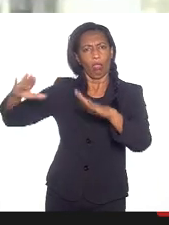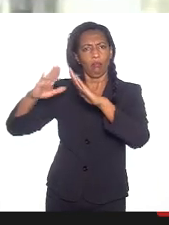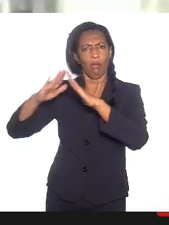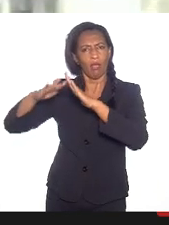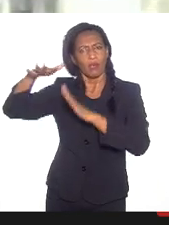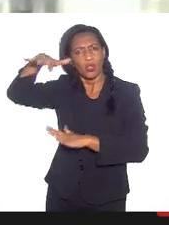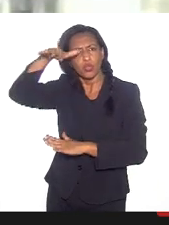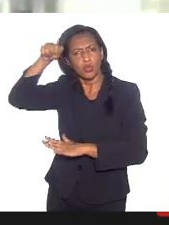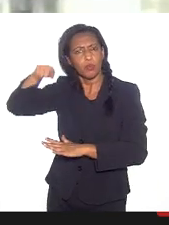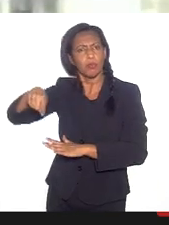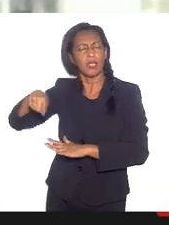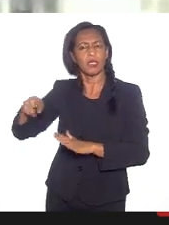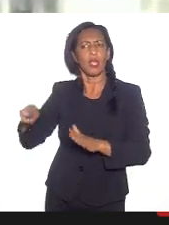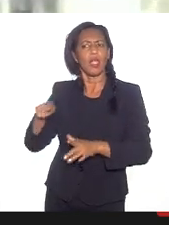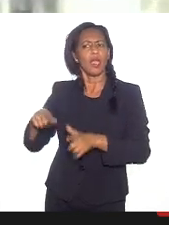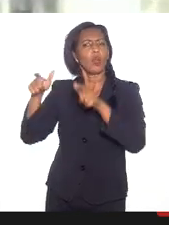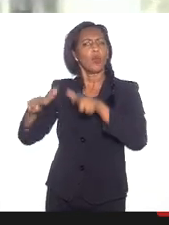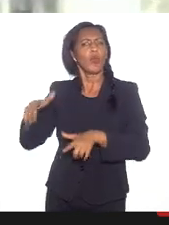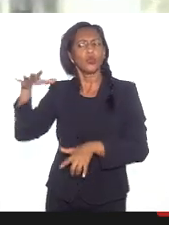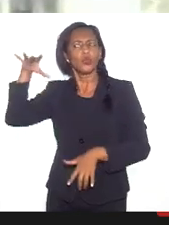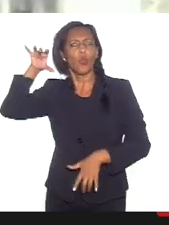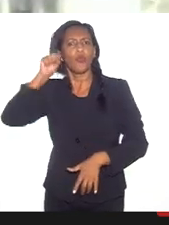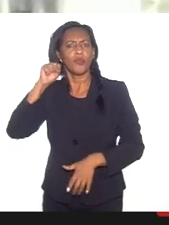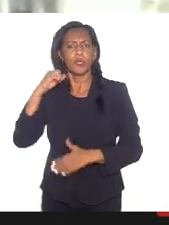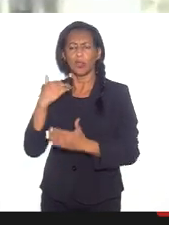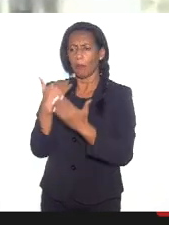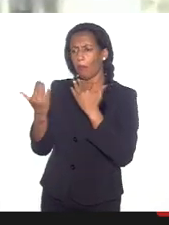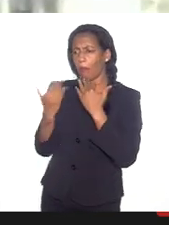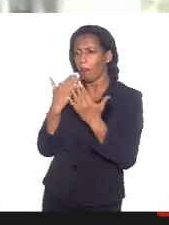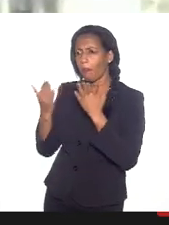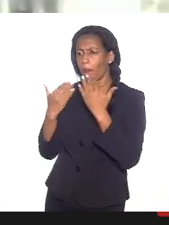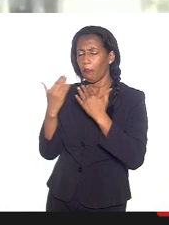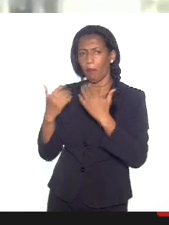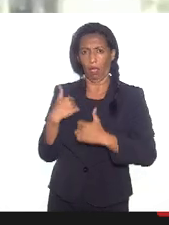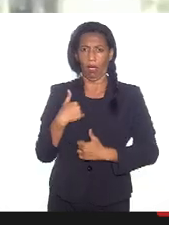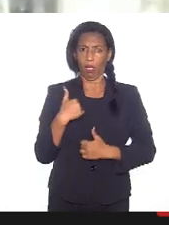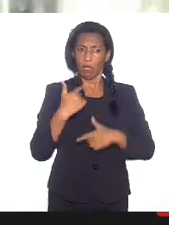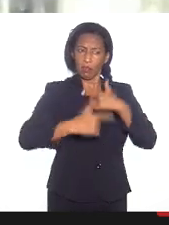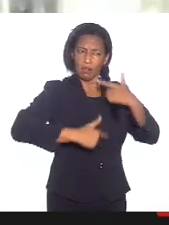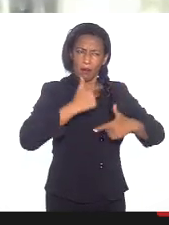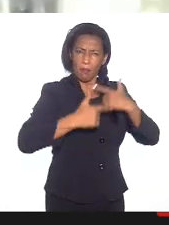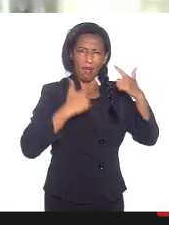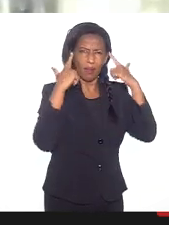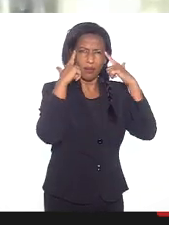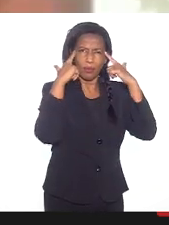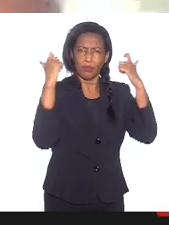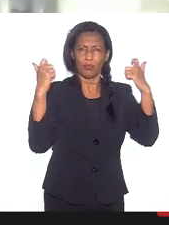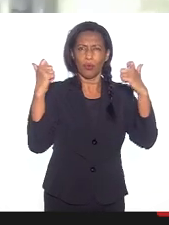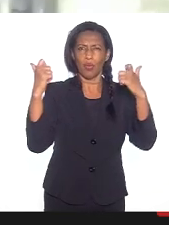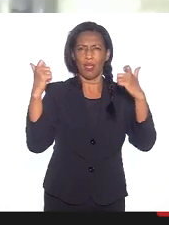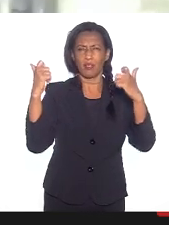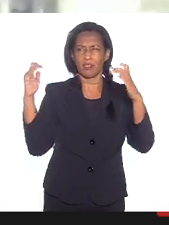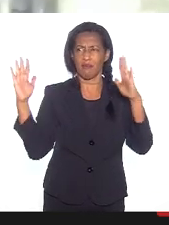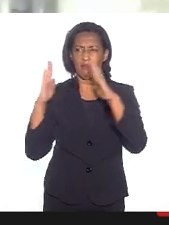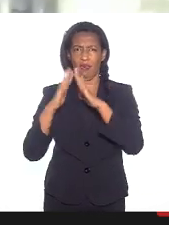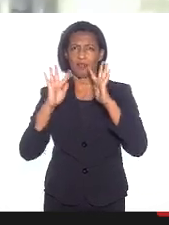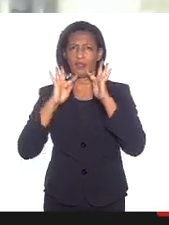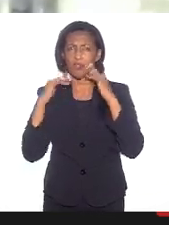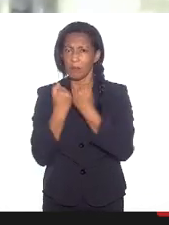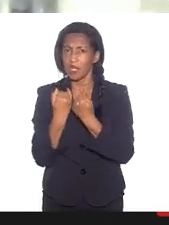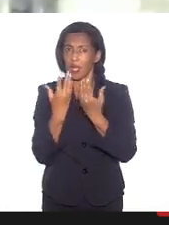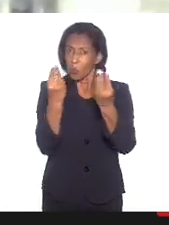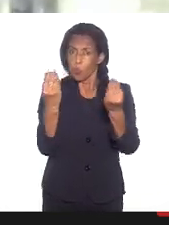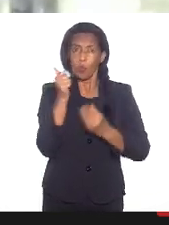Muitas pessoas, eu trabalho com violência doméstica, muitas mulheres que procuram o terreiro vão procurar o terreiro, antes de ir na delegacia,